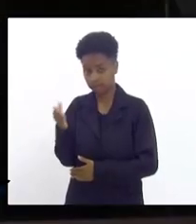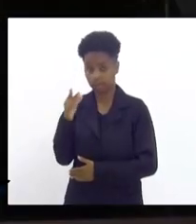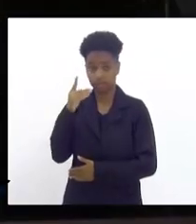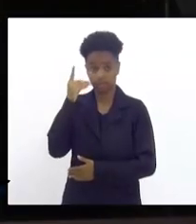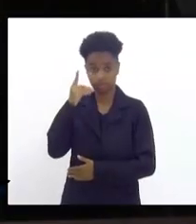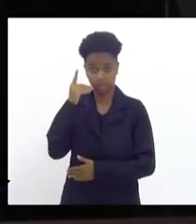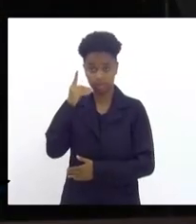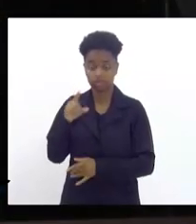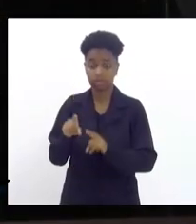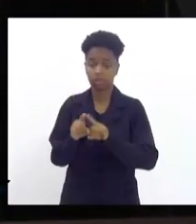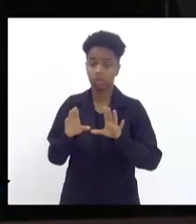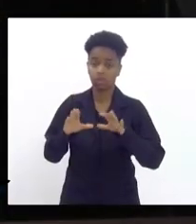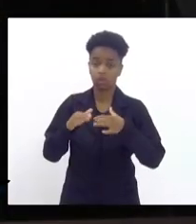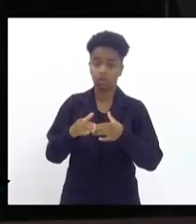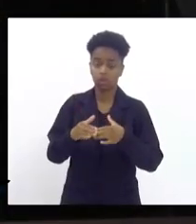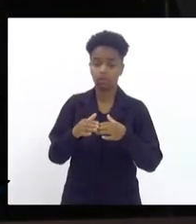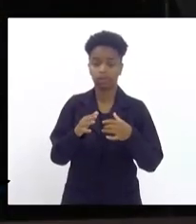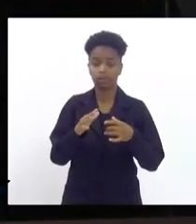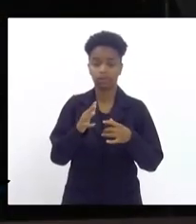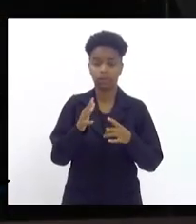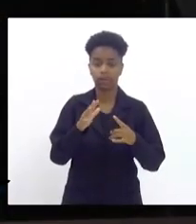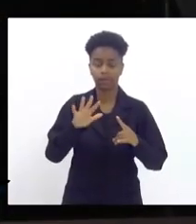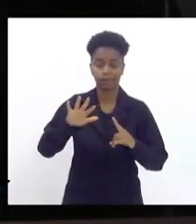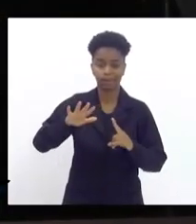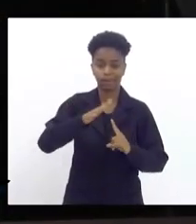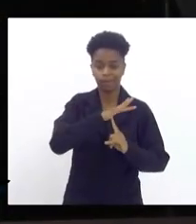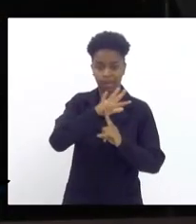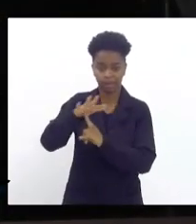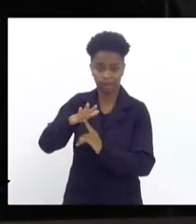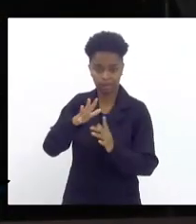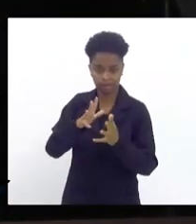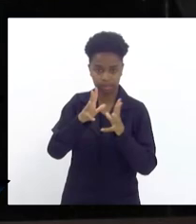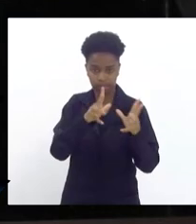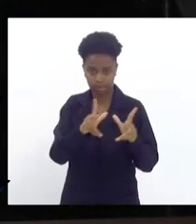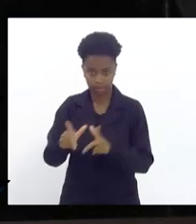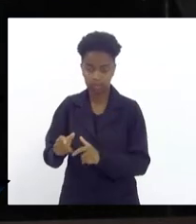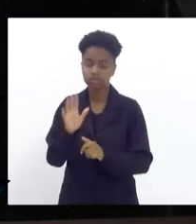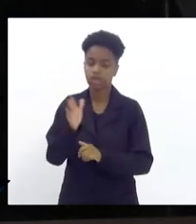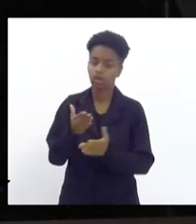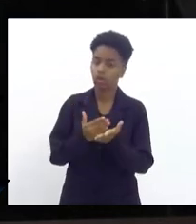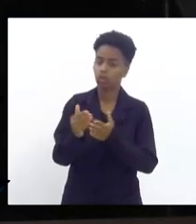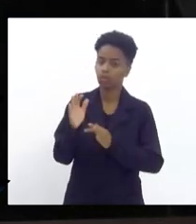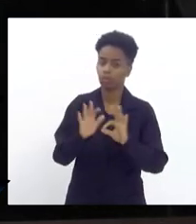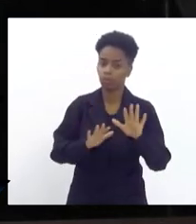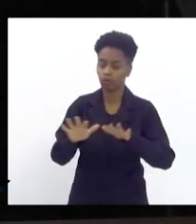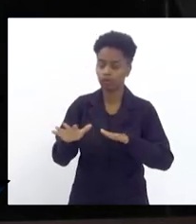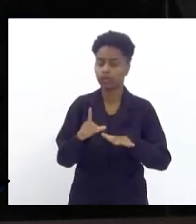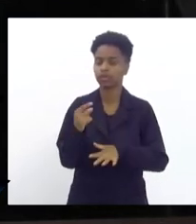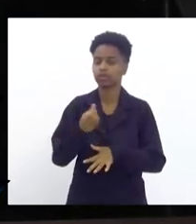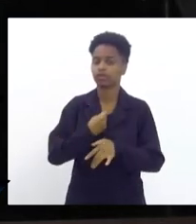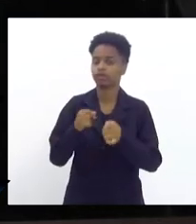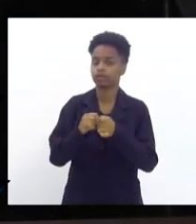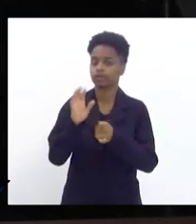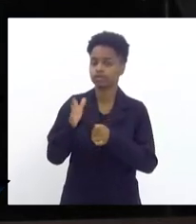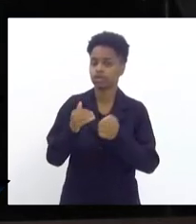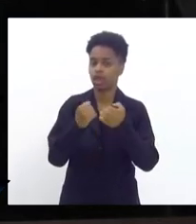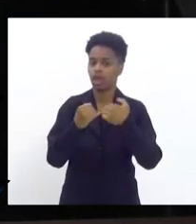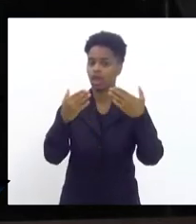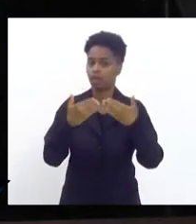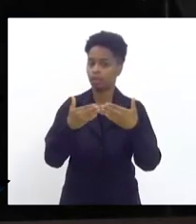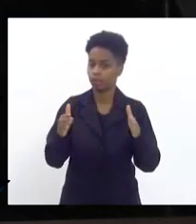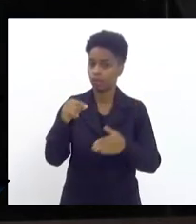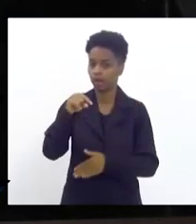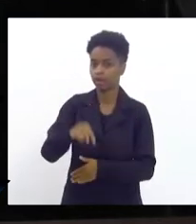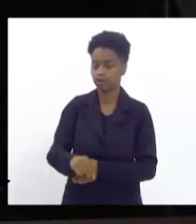a comissão de saneamento ambiental ela começou a se movimentar nós já fizemos audiência pública aqui fizemos audiência pública com